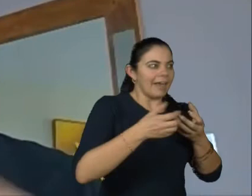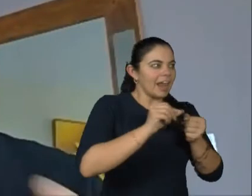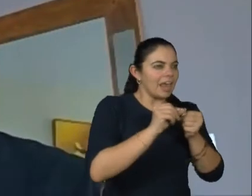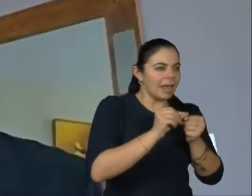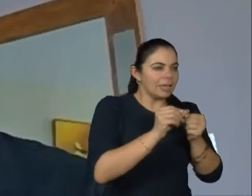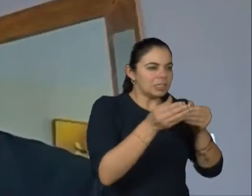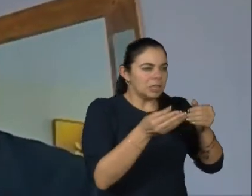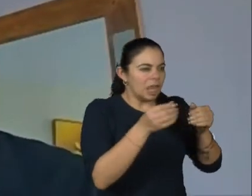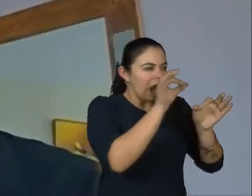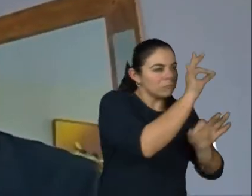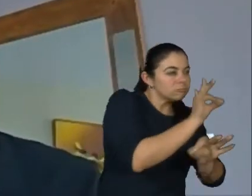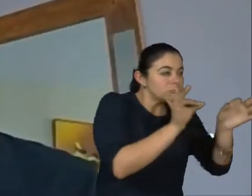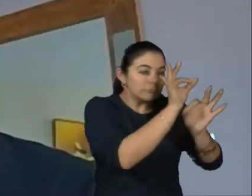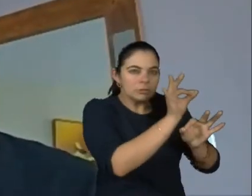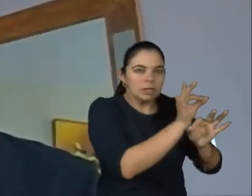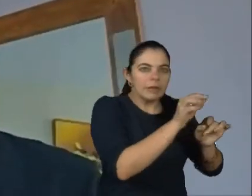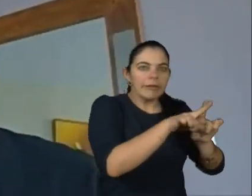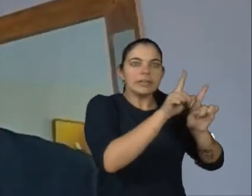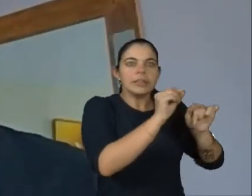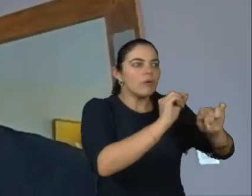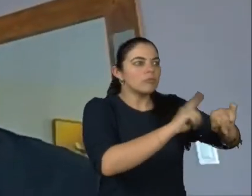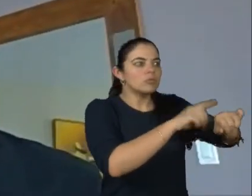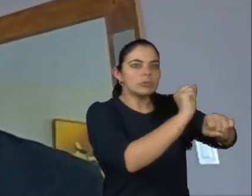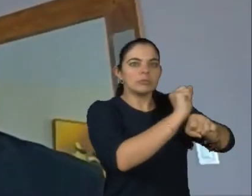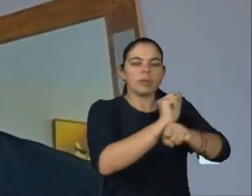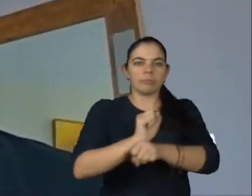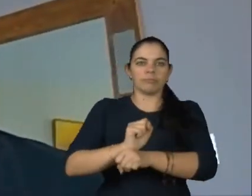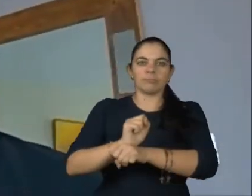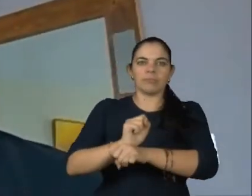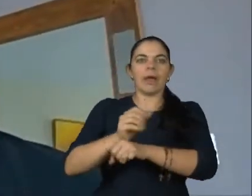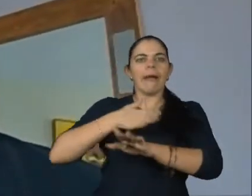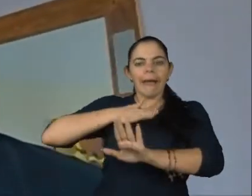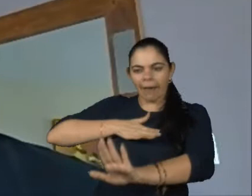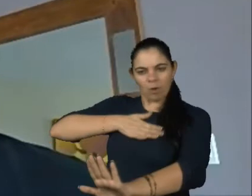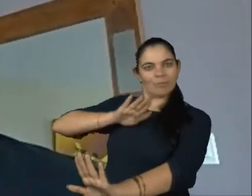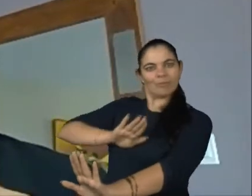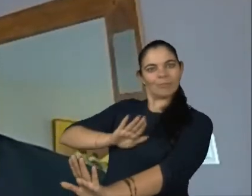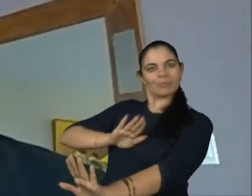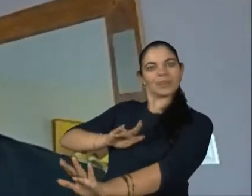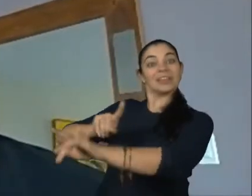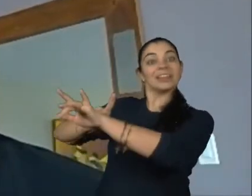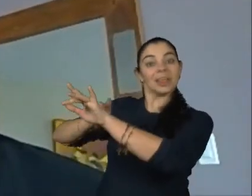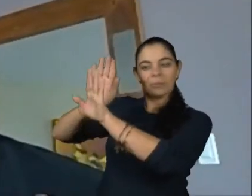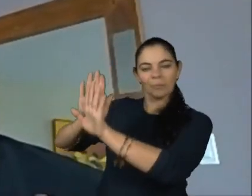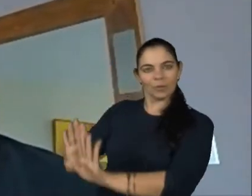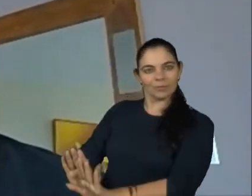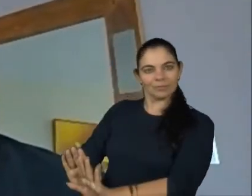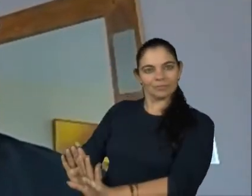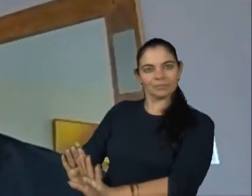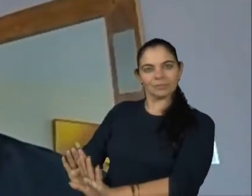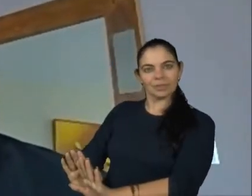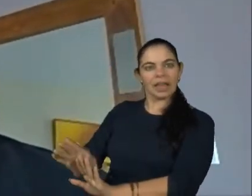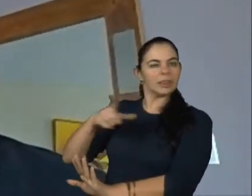muito. É um risco a gente não dar o tempo dela, né? Dá o tempo, deixa, deixa ela aprender, não pesca por